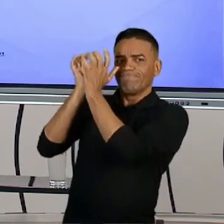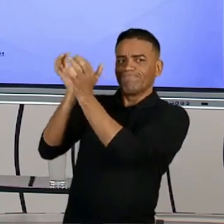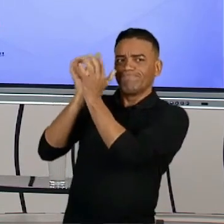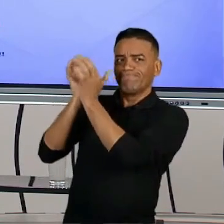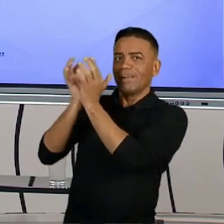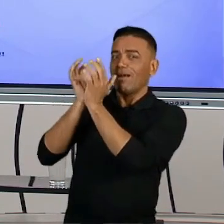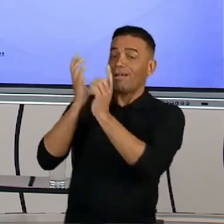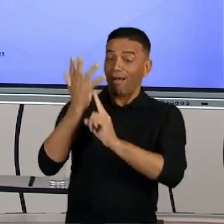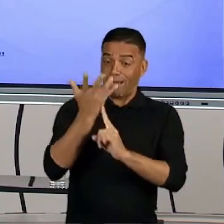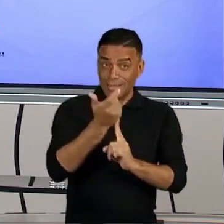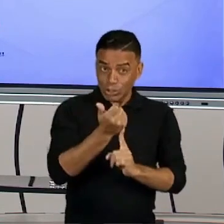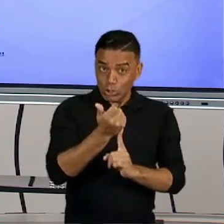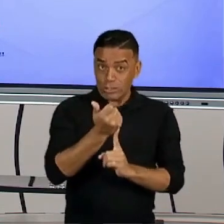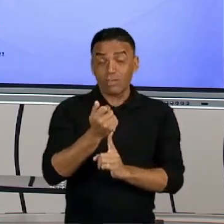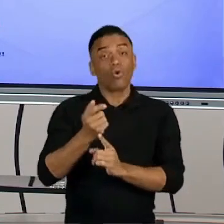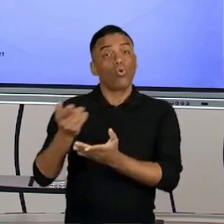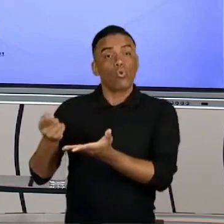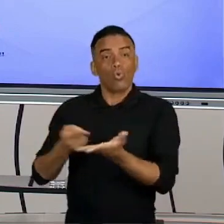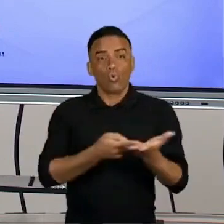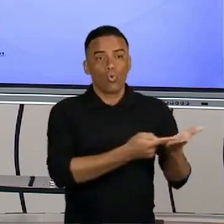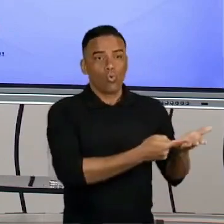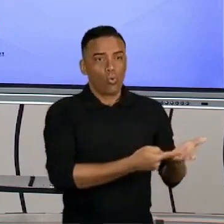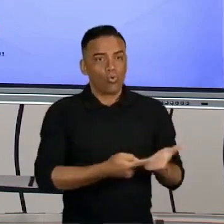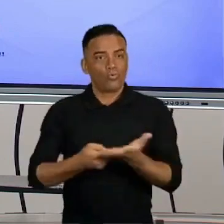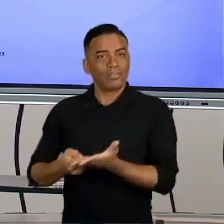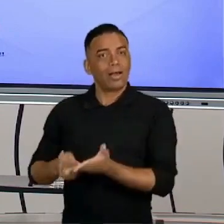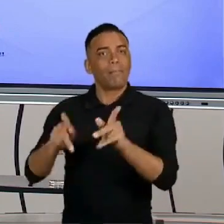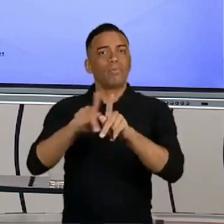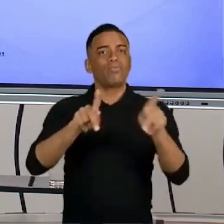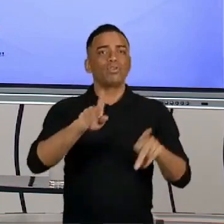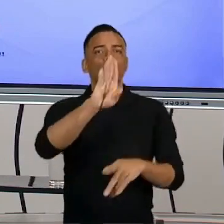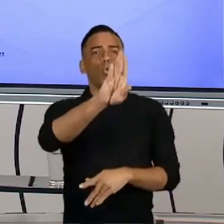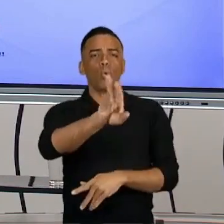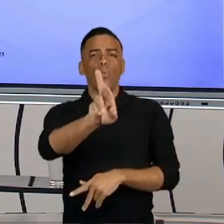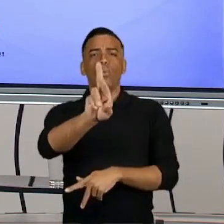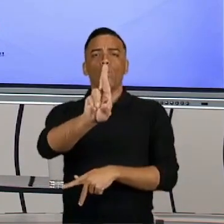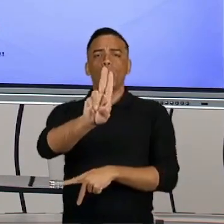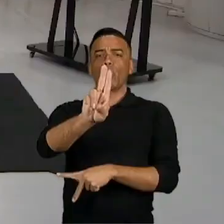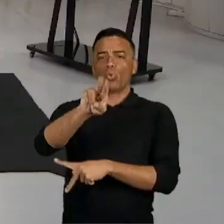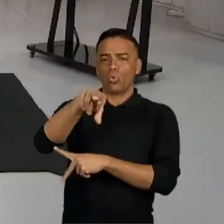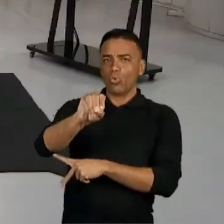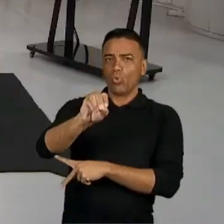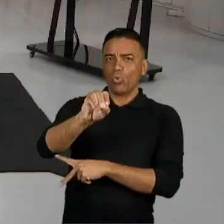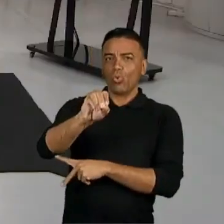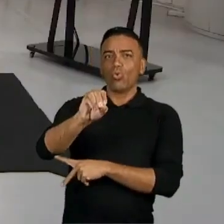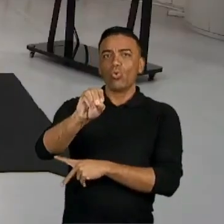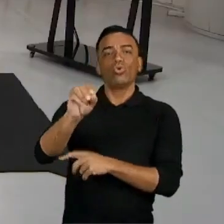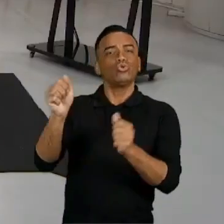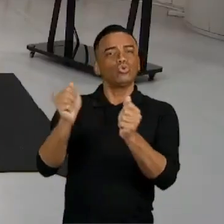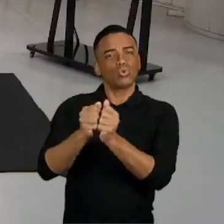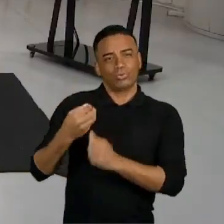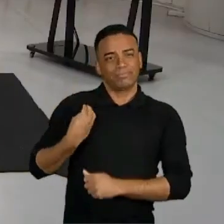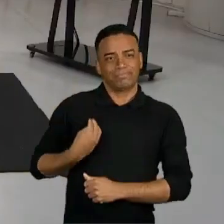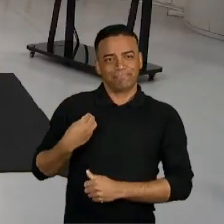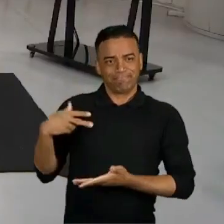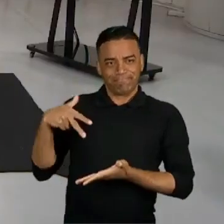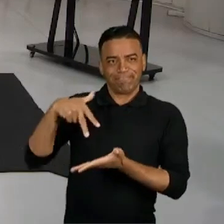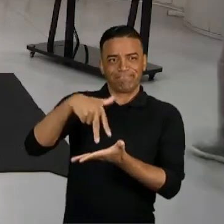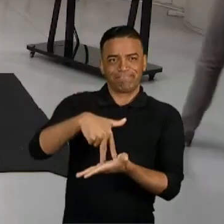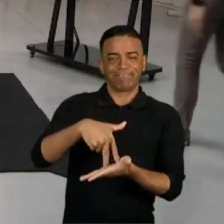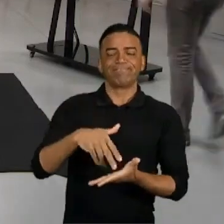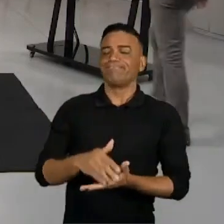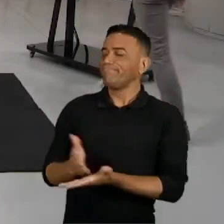arte, eu vou convidar o professor Bruno para fazer parte dessa aula com a gente. Professor, por favor.